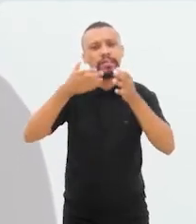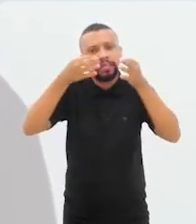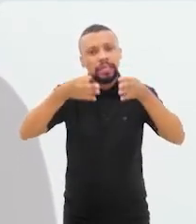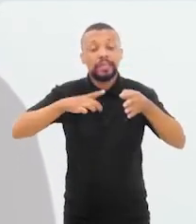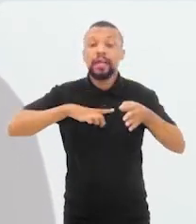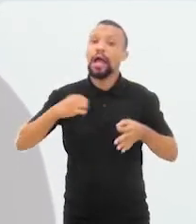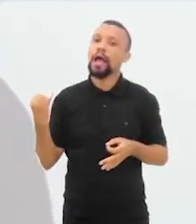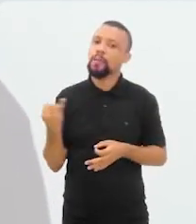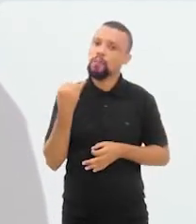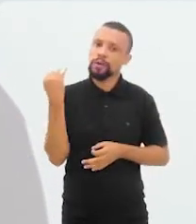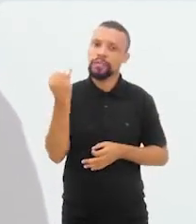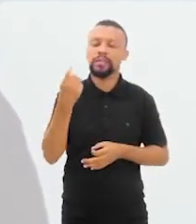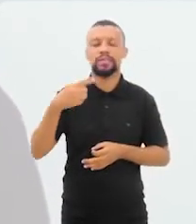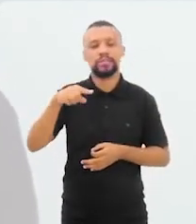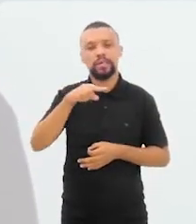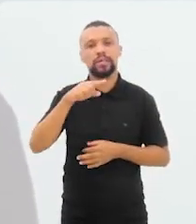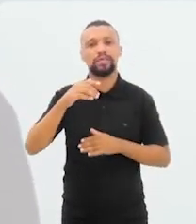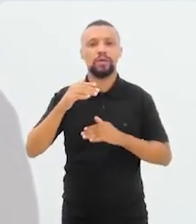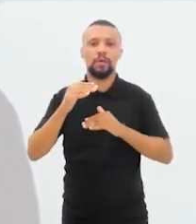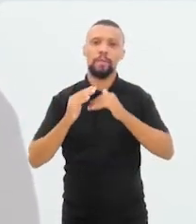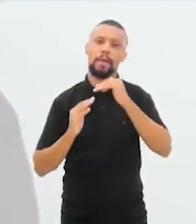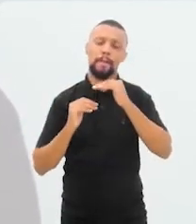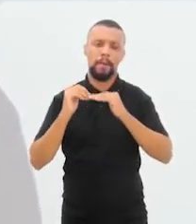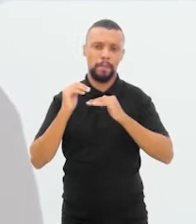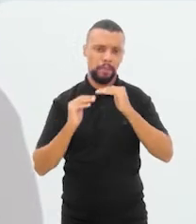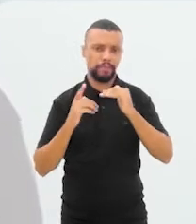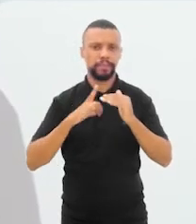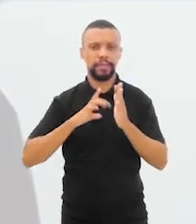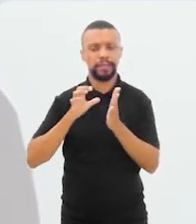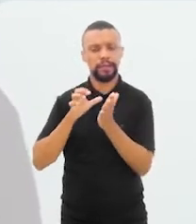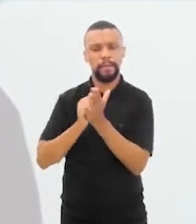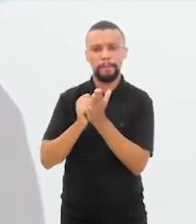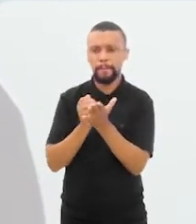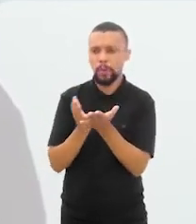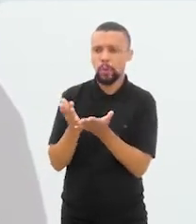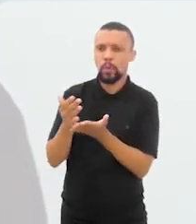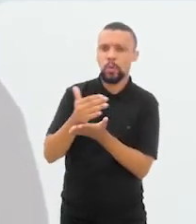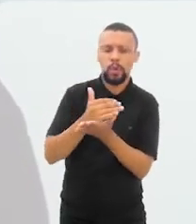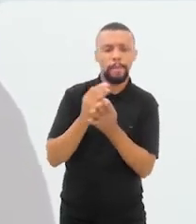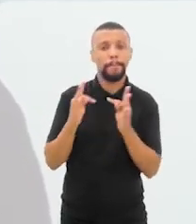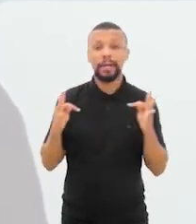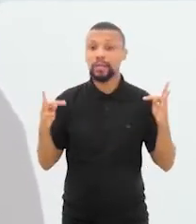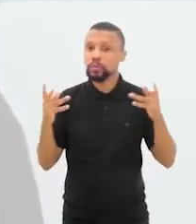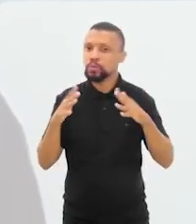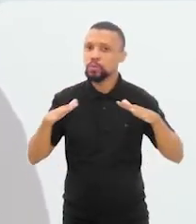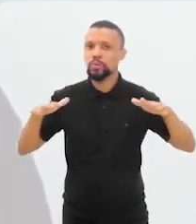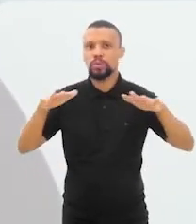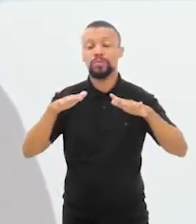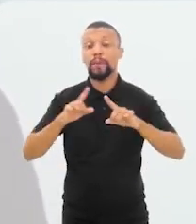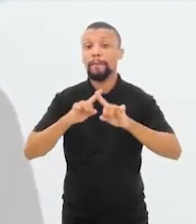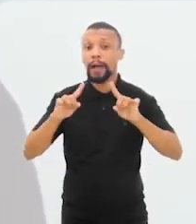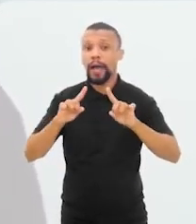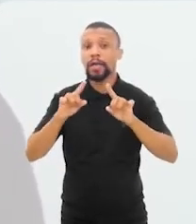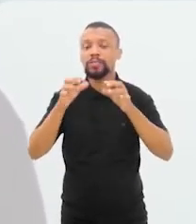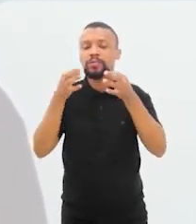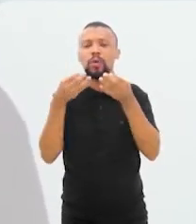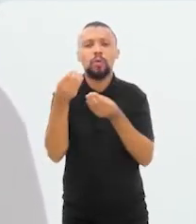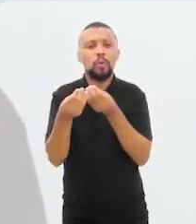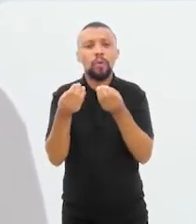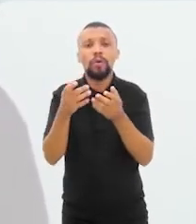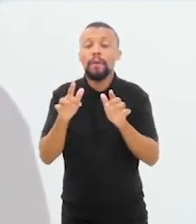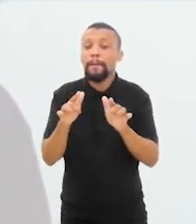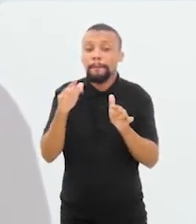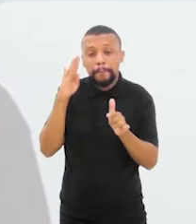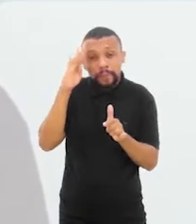entendendo a importância e o quão positivo você ter esse mapeamento, é para todo mundo, mas na tua